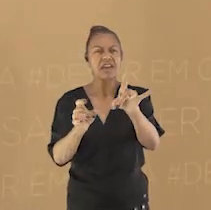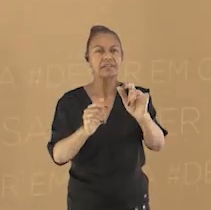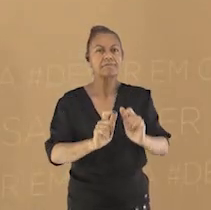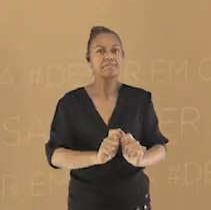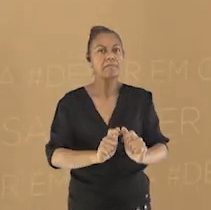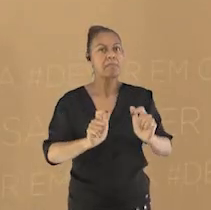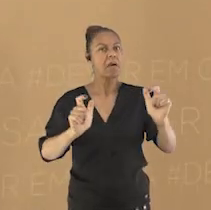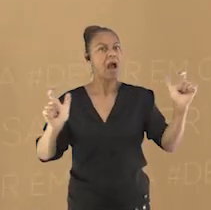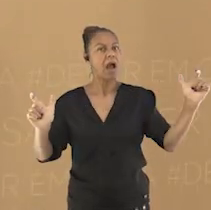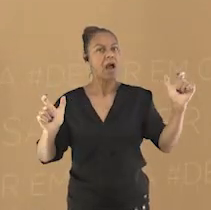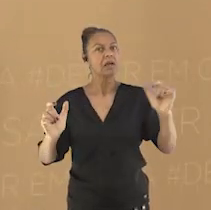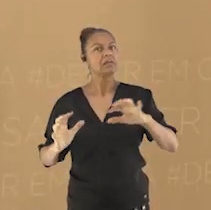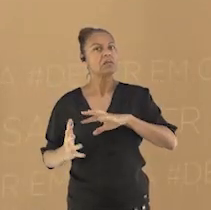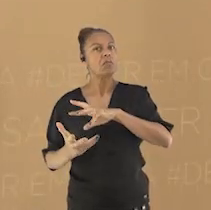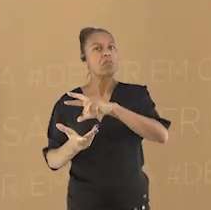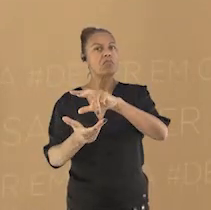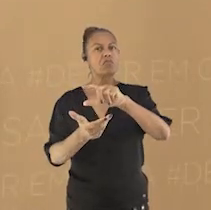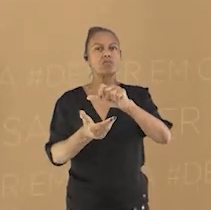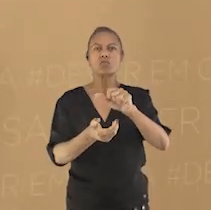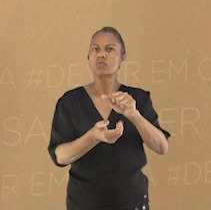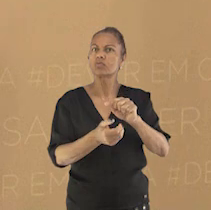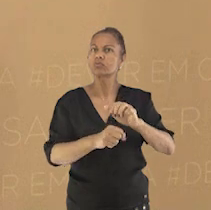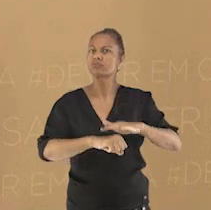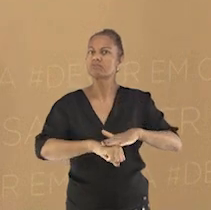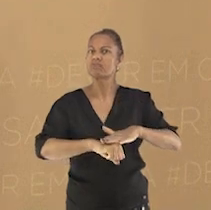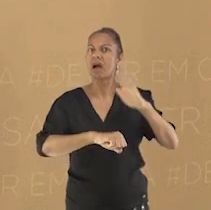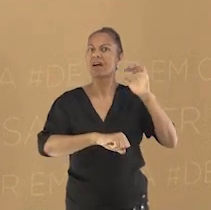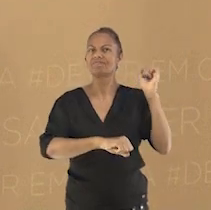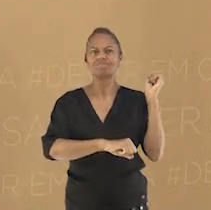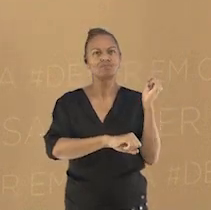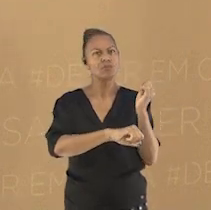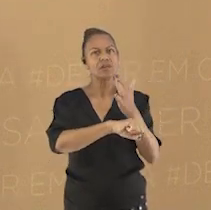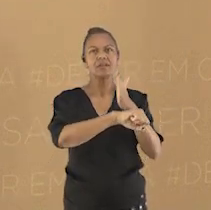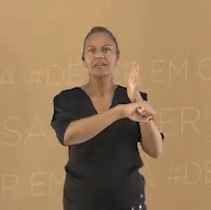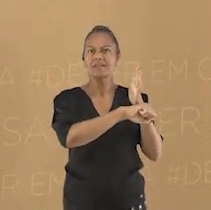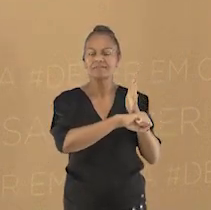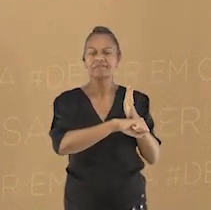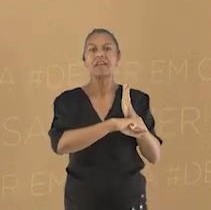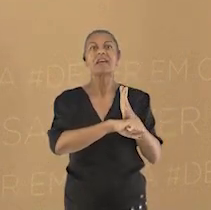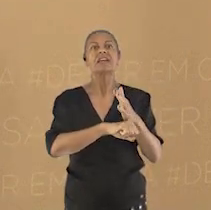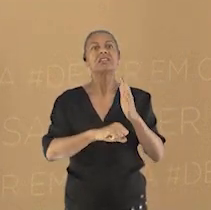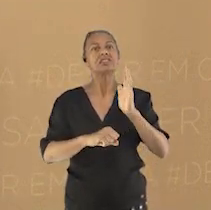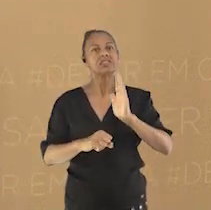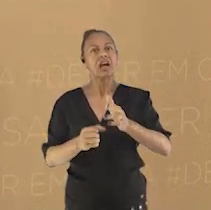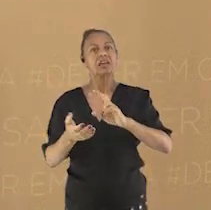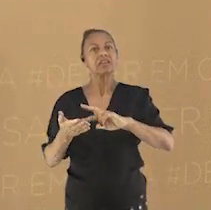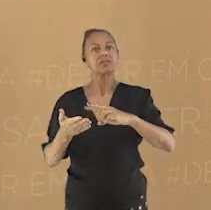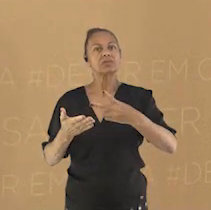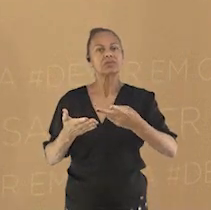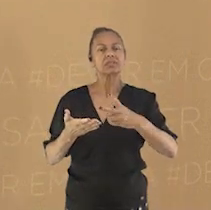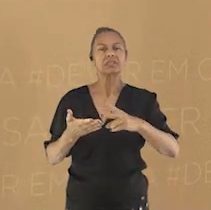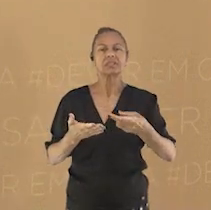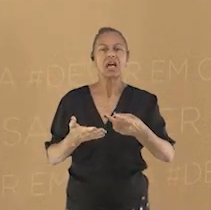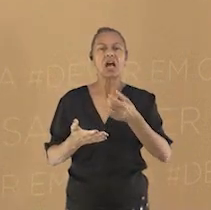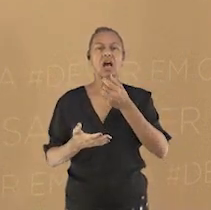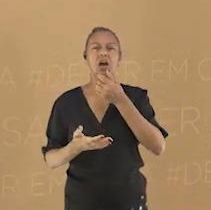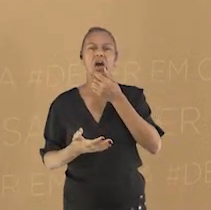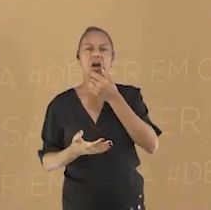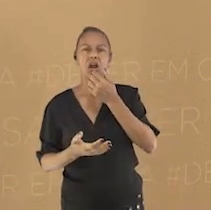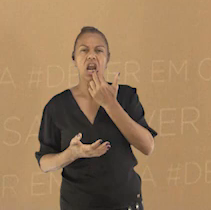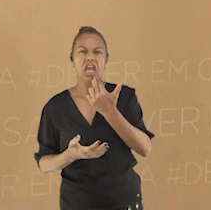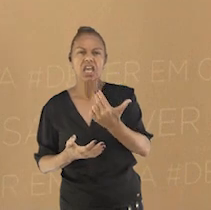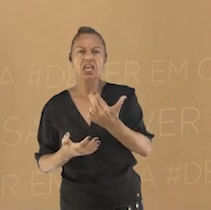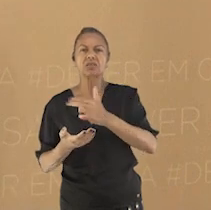aproximadamente 3 mil idiomas diferentes e alcançou um número impressionante de exemplares